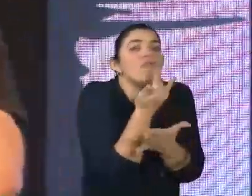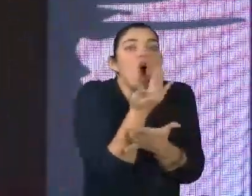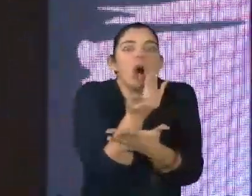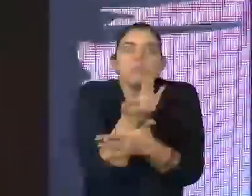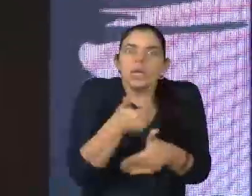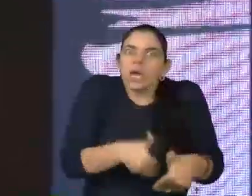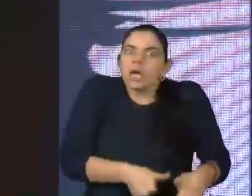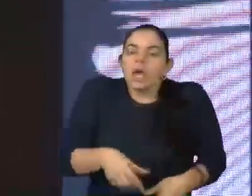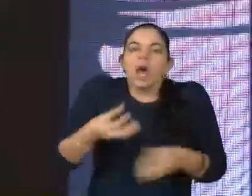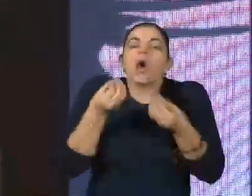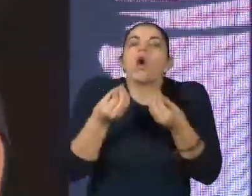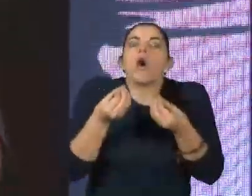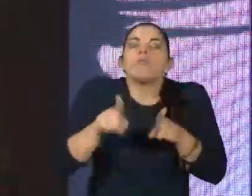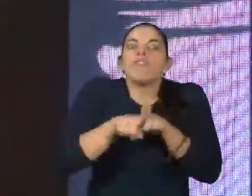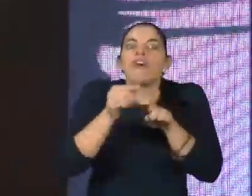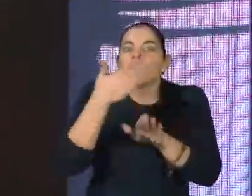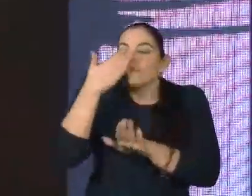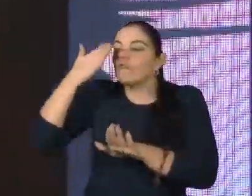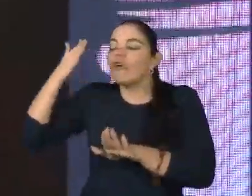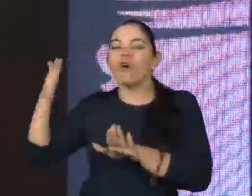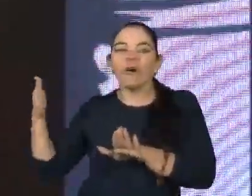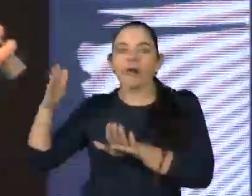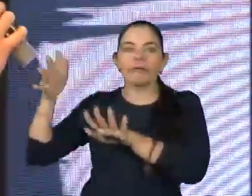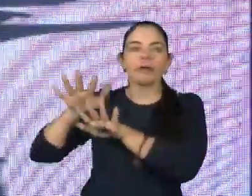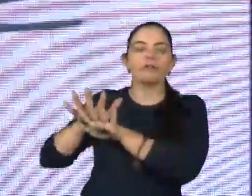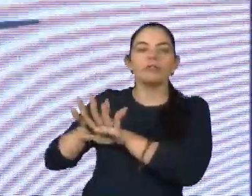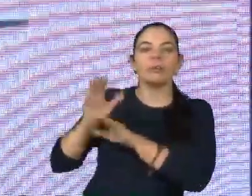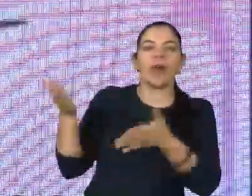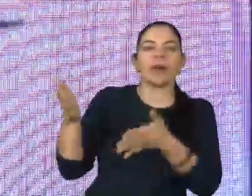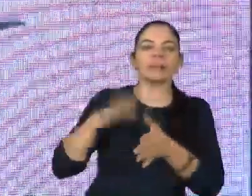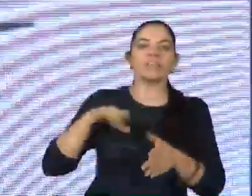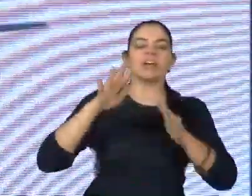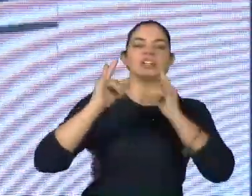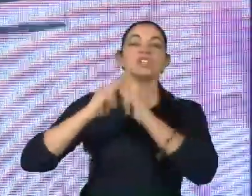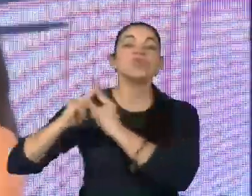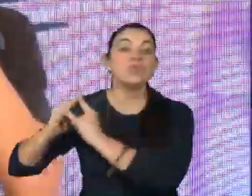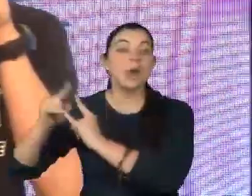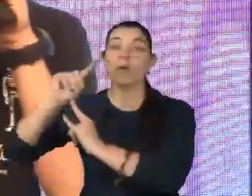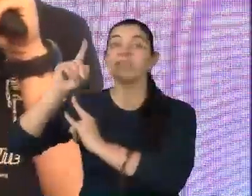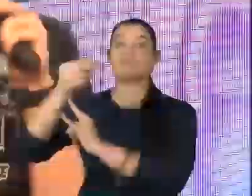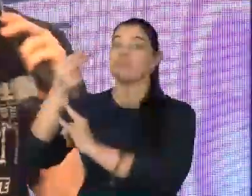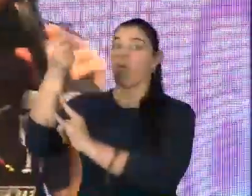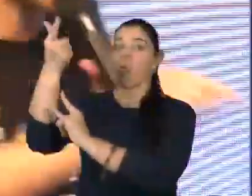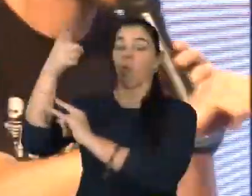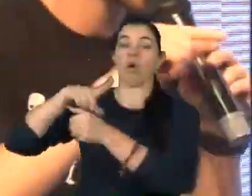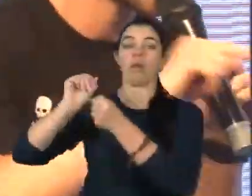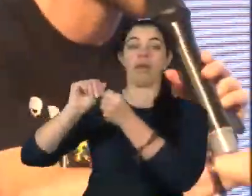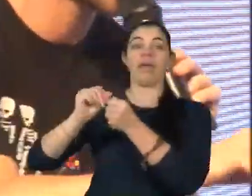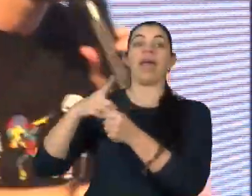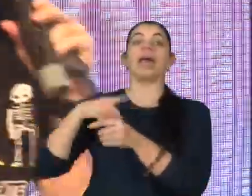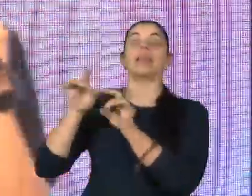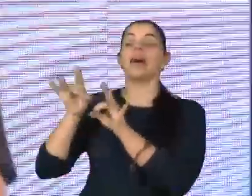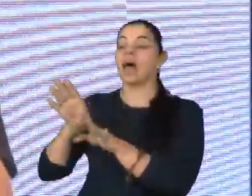Só para usar um exemplo fora da inclusão para facilitar. As ações filantrópicas, por sua vez, são ações que agem na causa